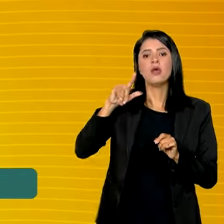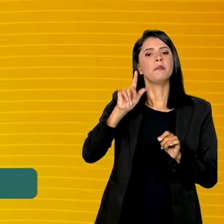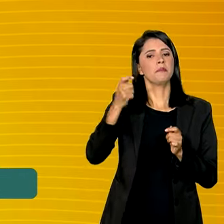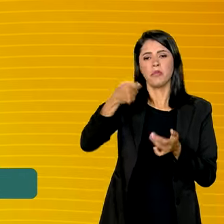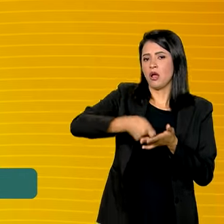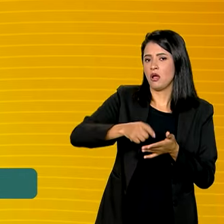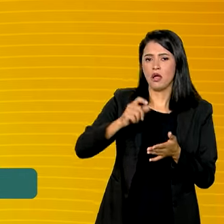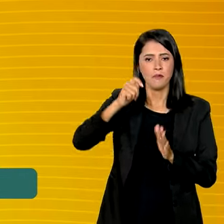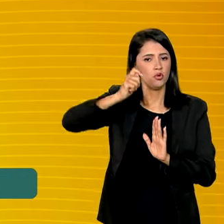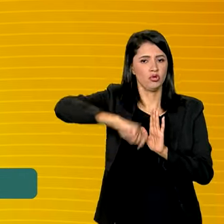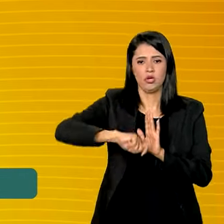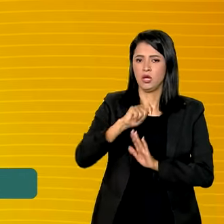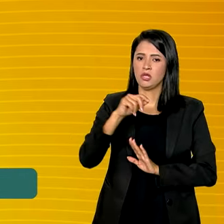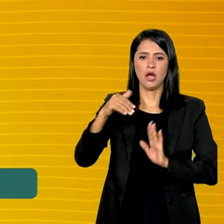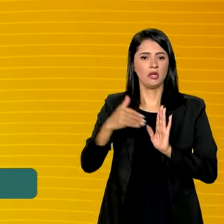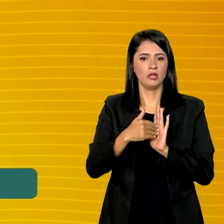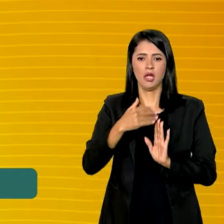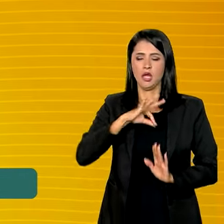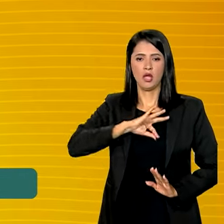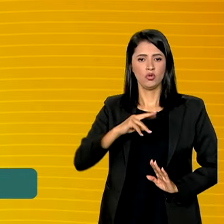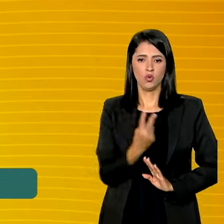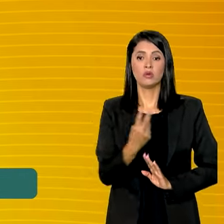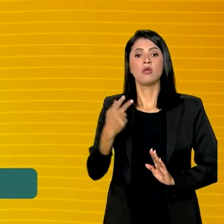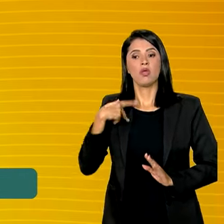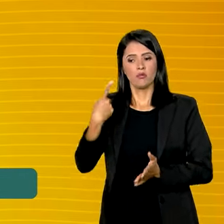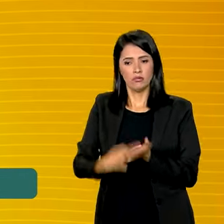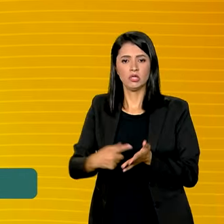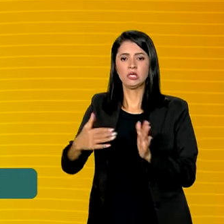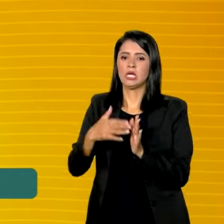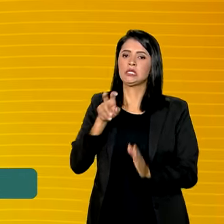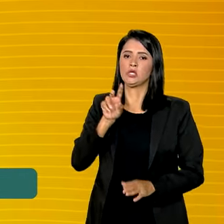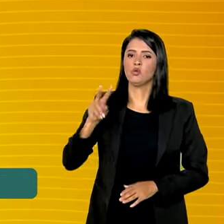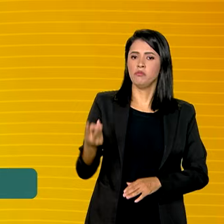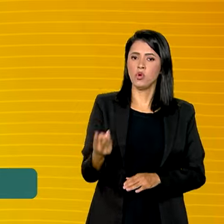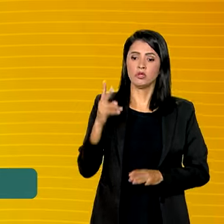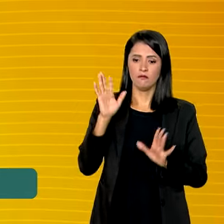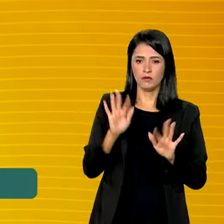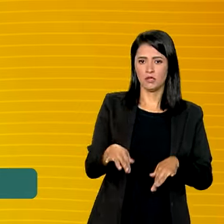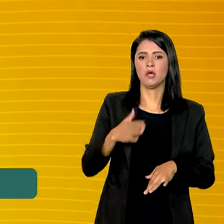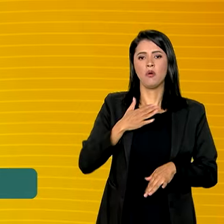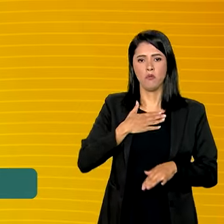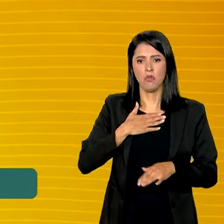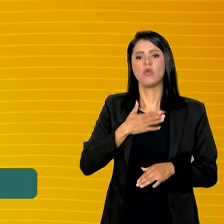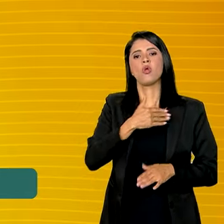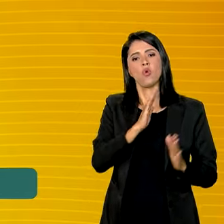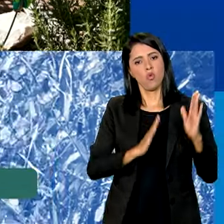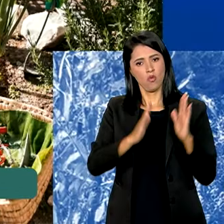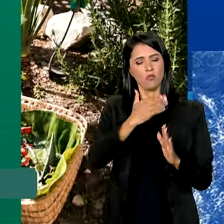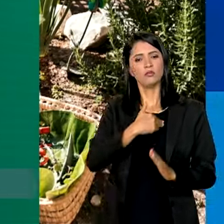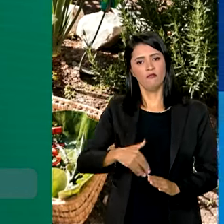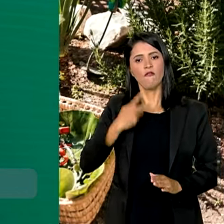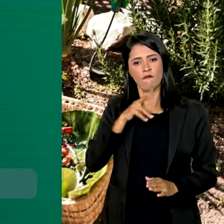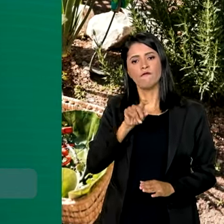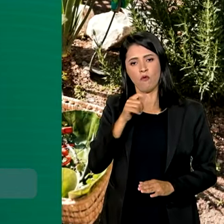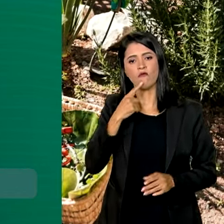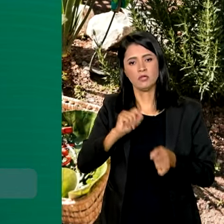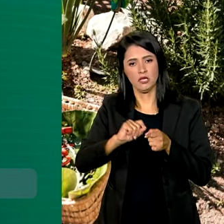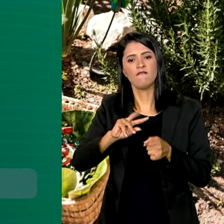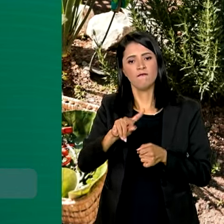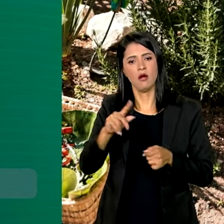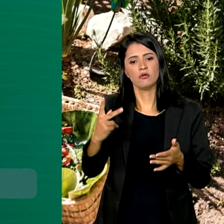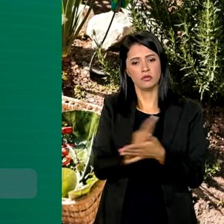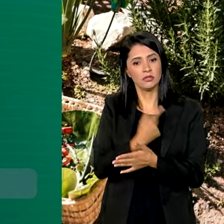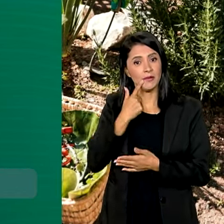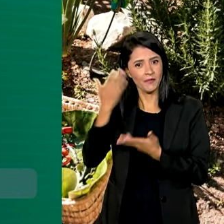mínimos. Eu tenho o compromisso de fazer até R$ 5 mil até terminar o meu mandato e vou fazer. Tudo isso vai acontecer. Os trabalhadores